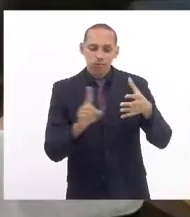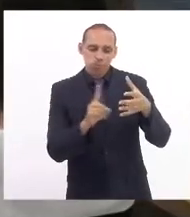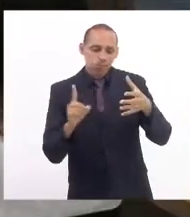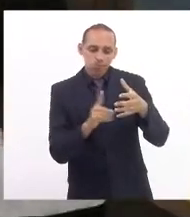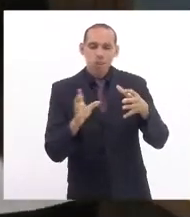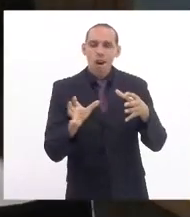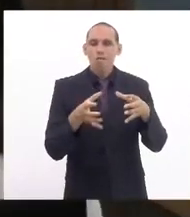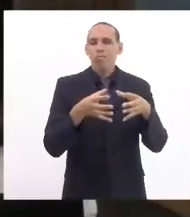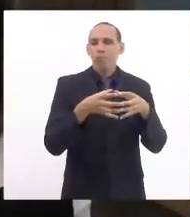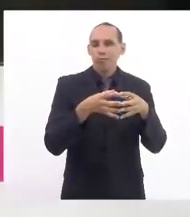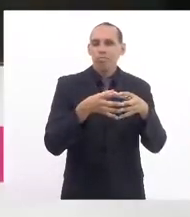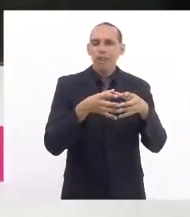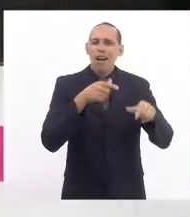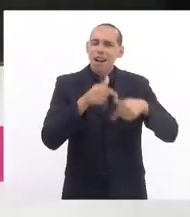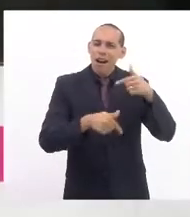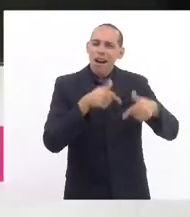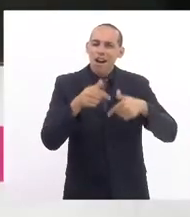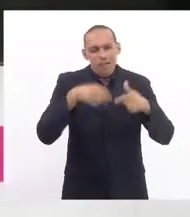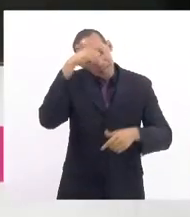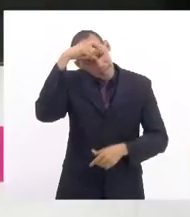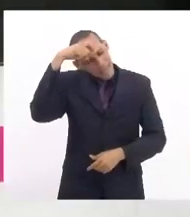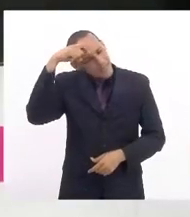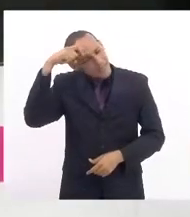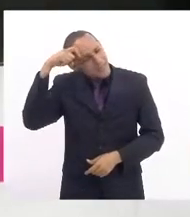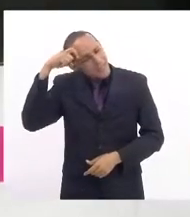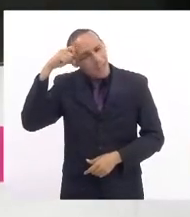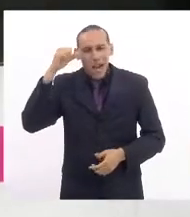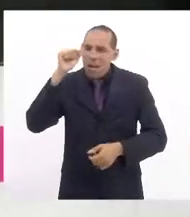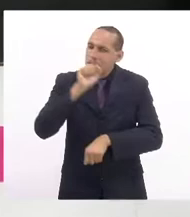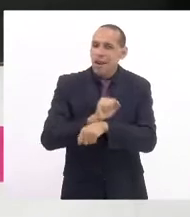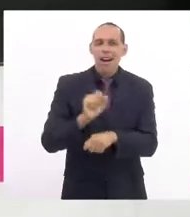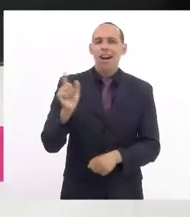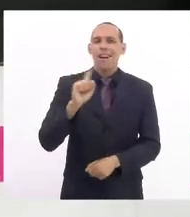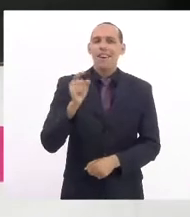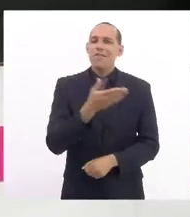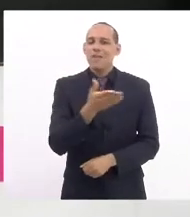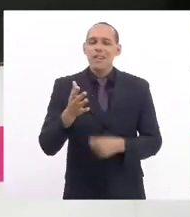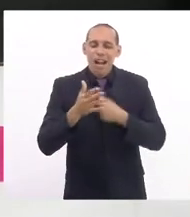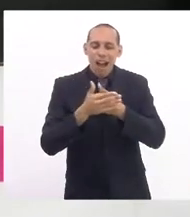lado incessantemente, vocês também merecem todo o nosso carinho.